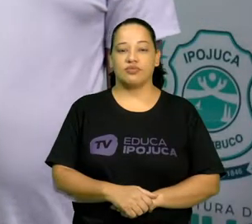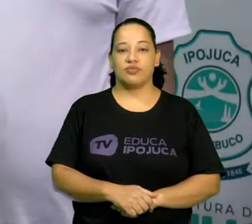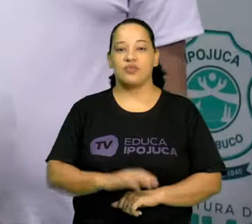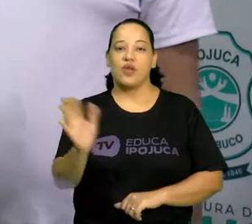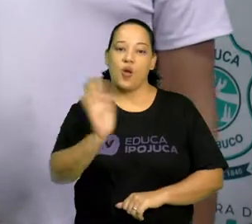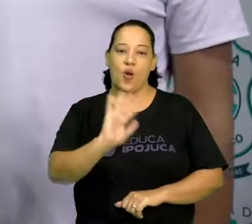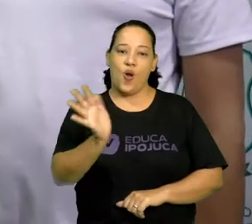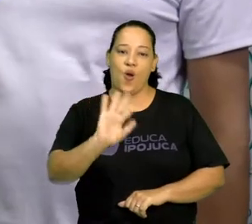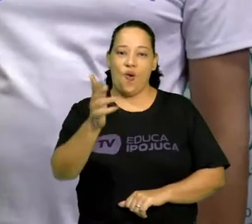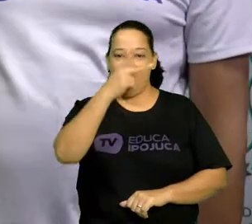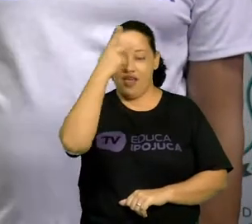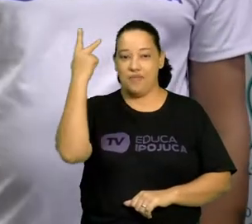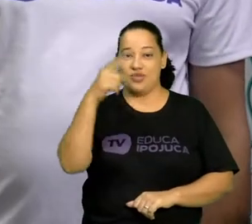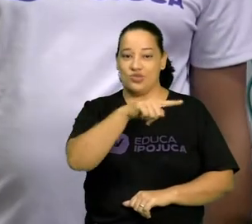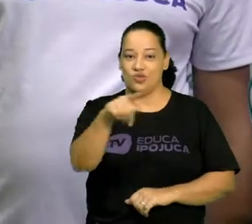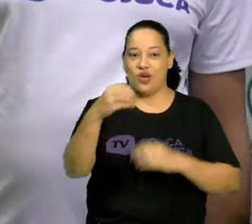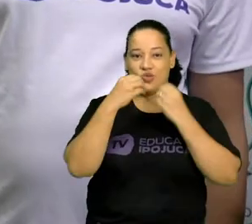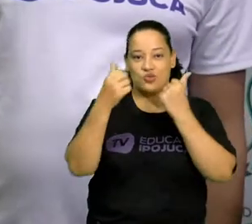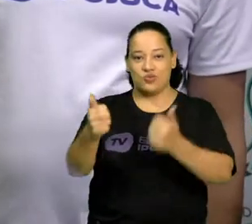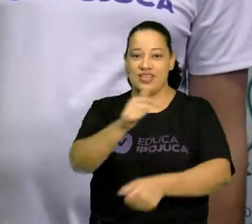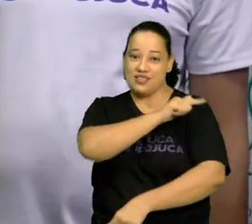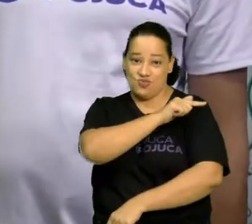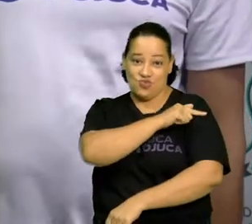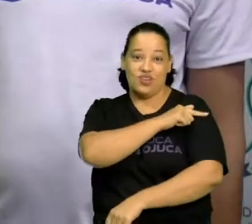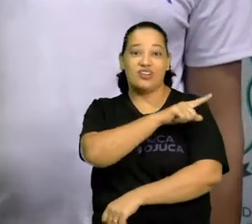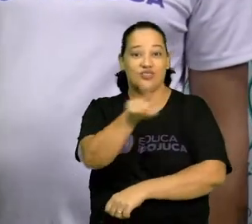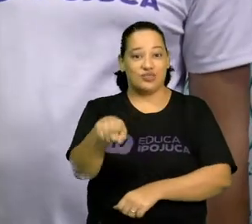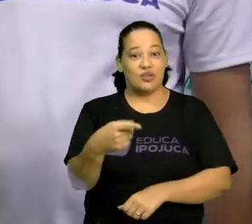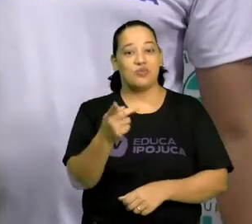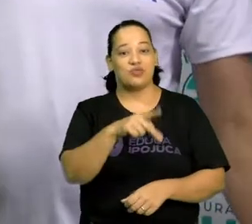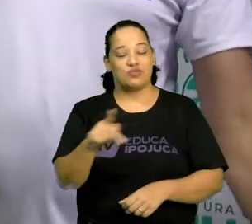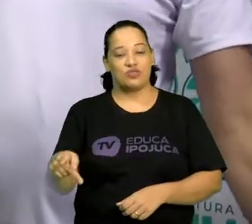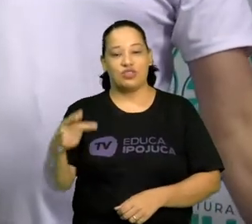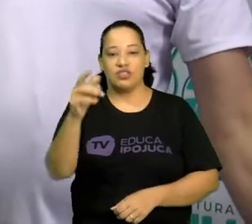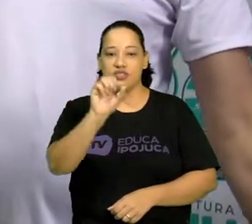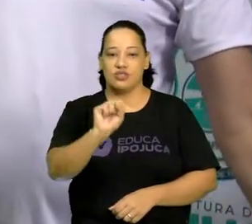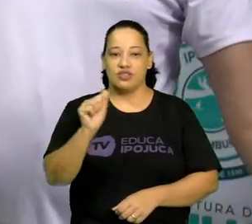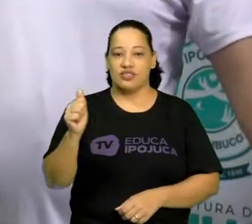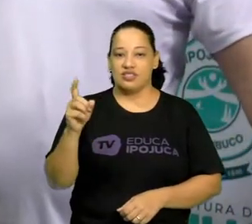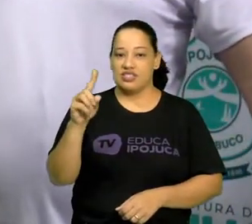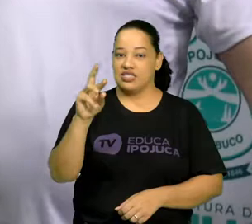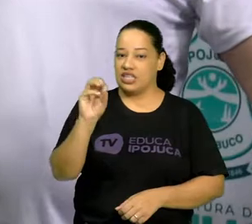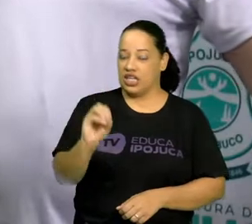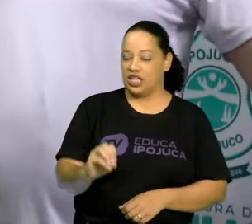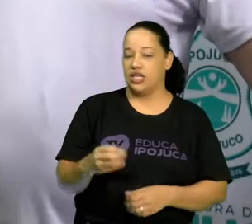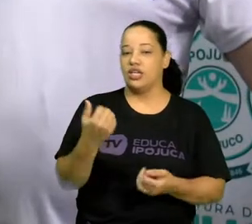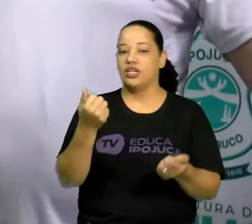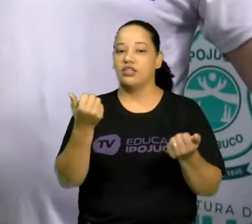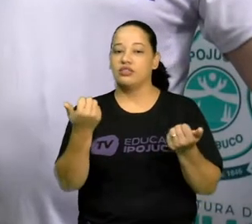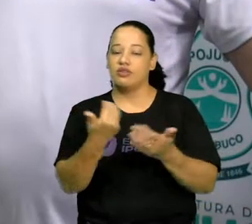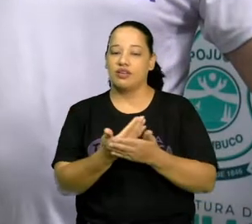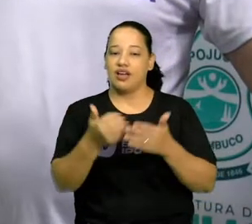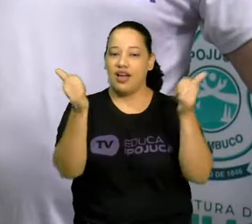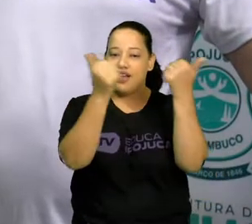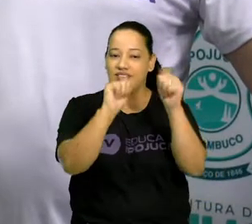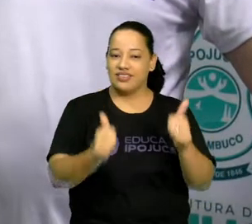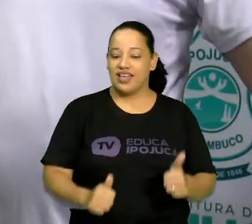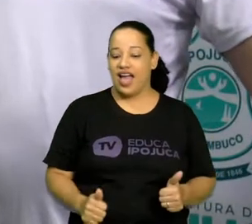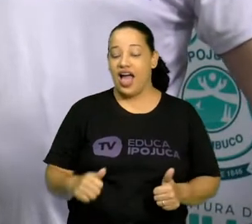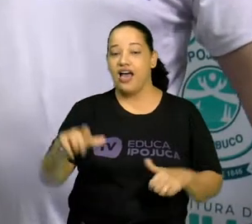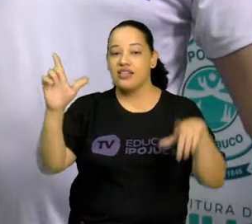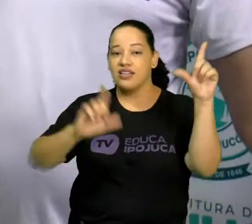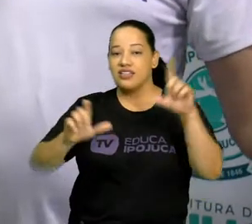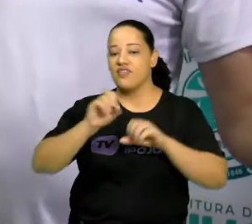Olá pessoal, tudo bom? Sétimo ano, professor Sandro Guerra, aula de artes na TV Educa e Pozuca,